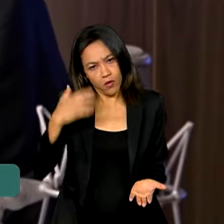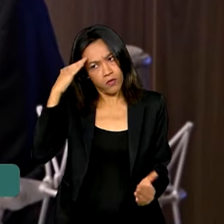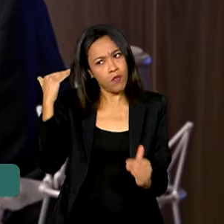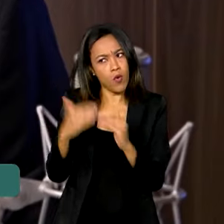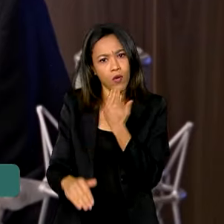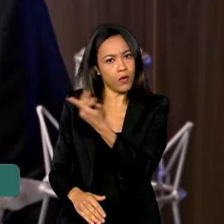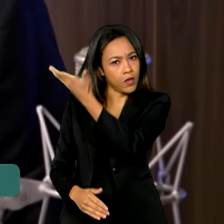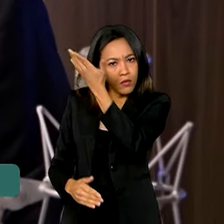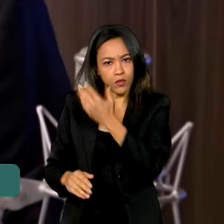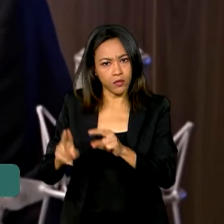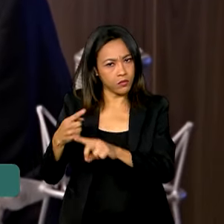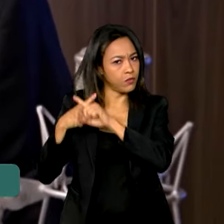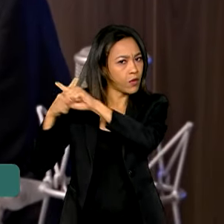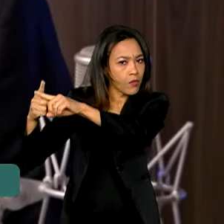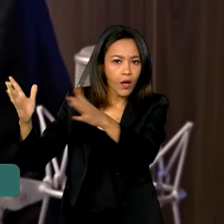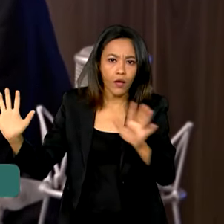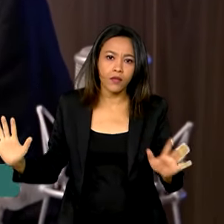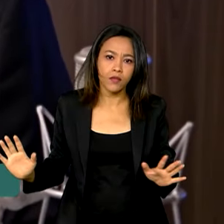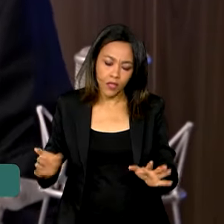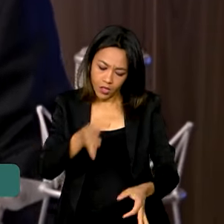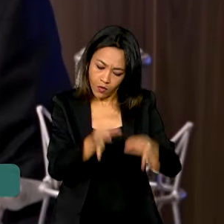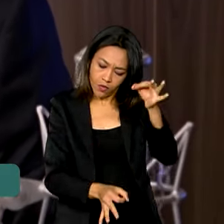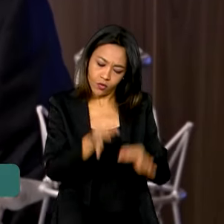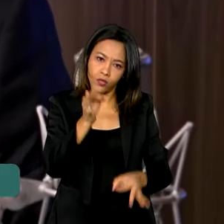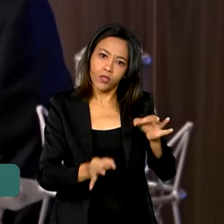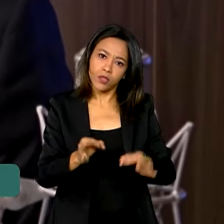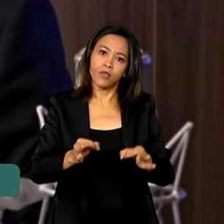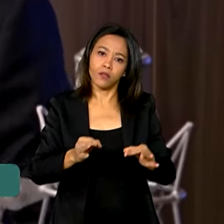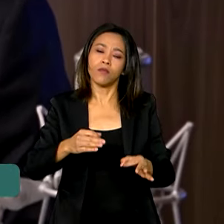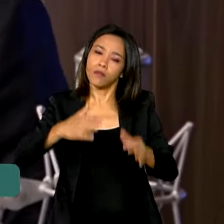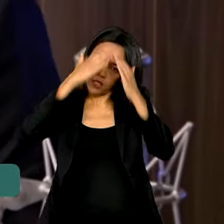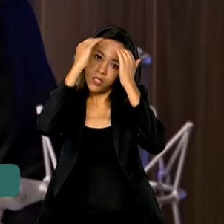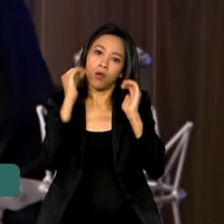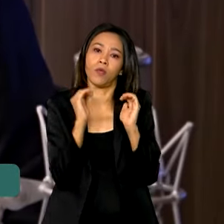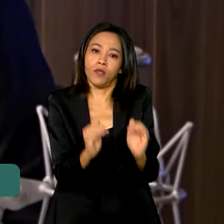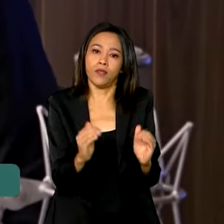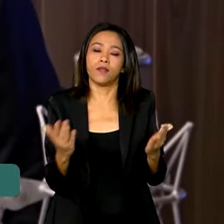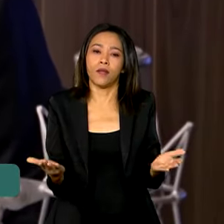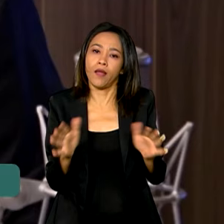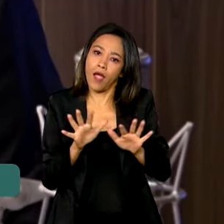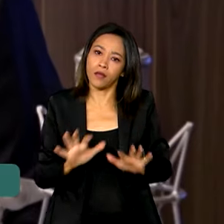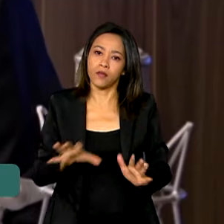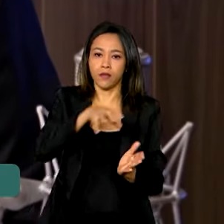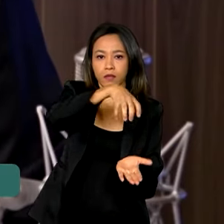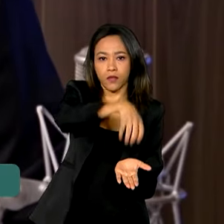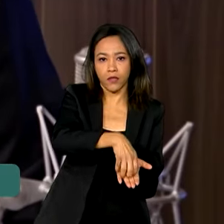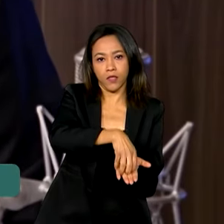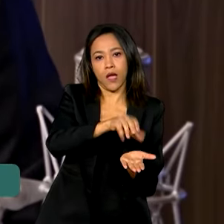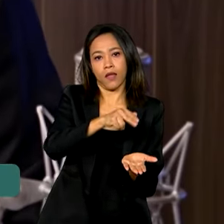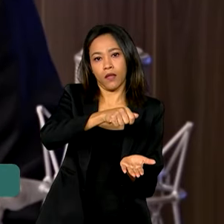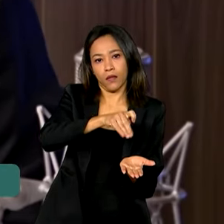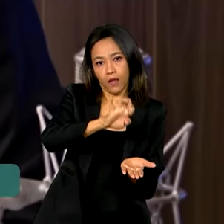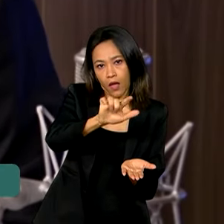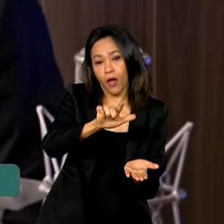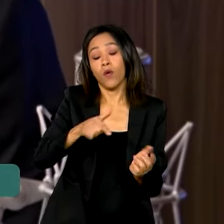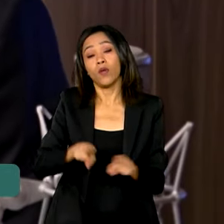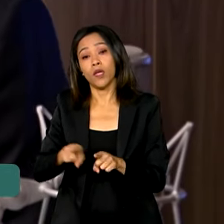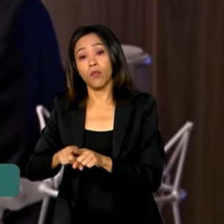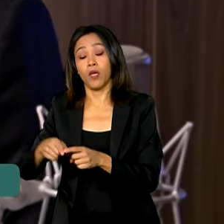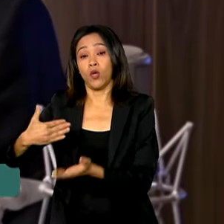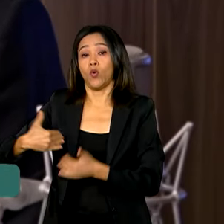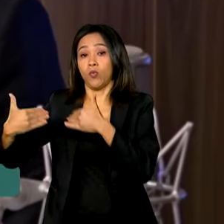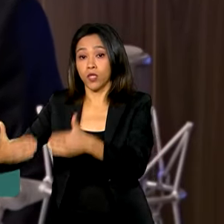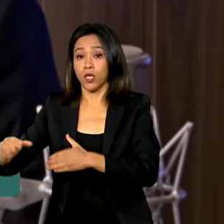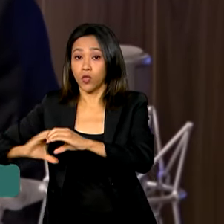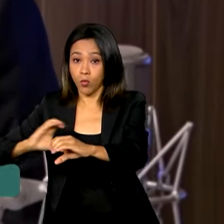admitir isso jamais. Então, decisão judicial no Brasil se cumpre, e assim o Ministério das Comunicações com a agência vem cumprindo desde o primeiro momento